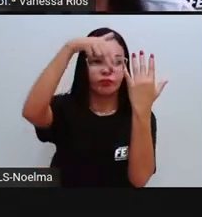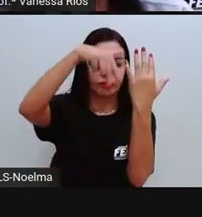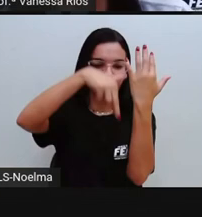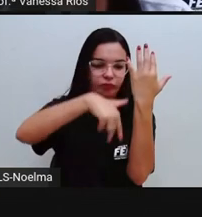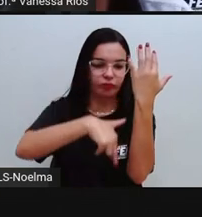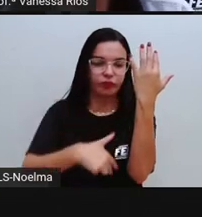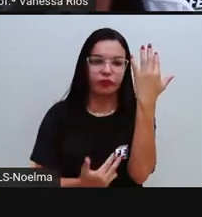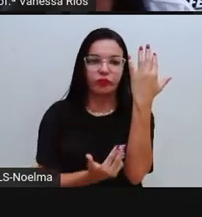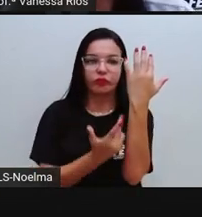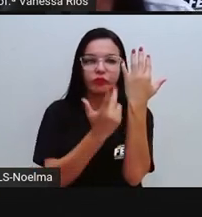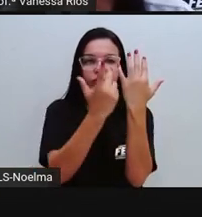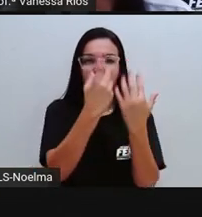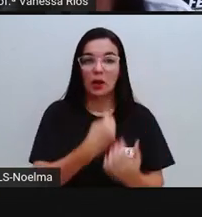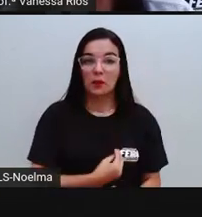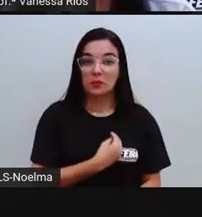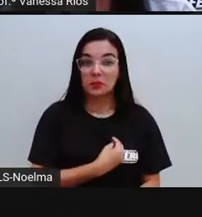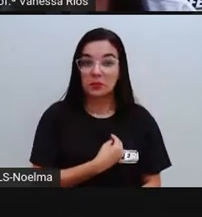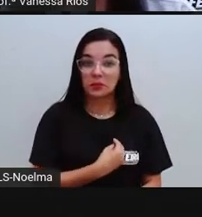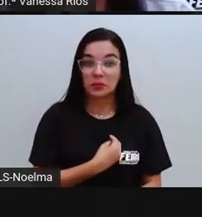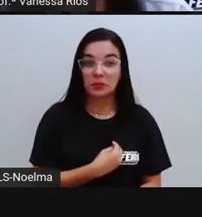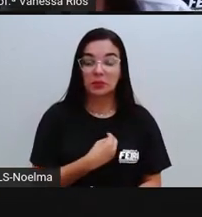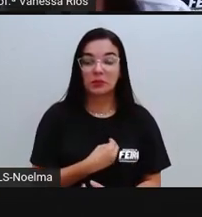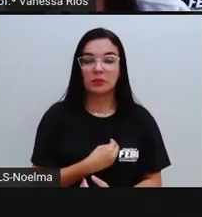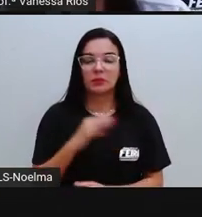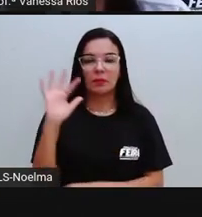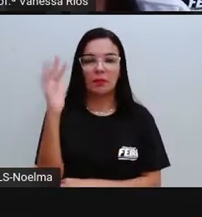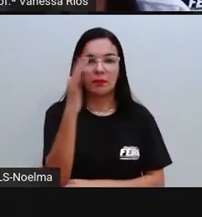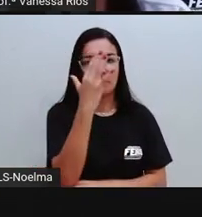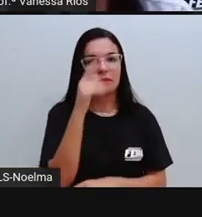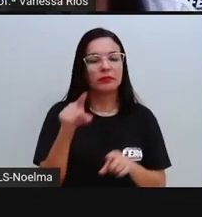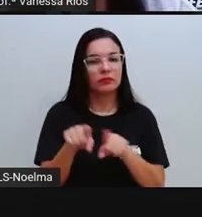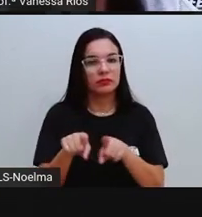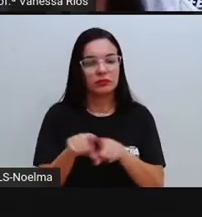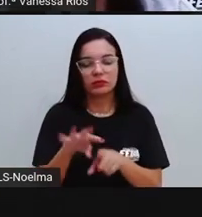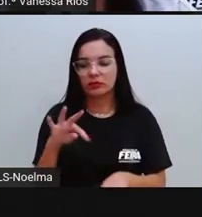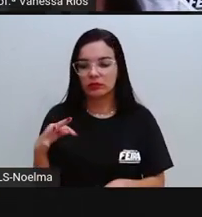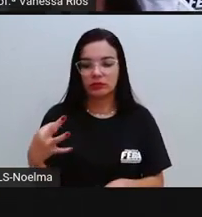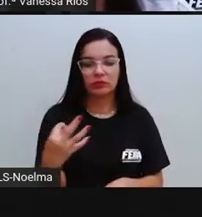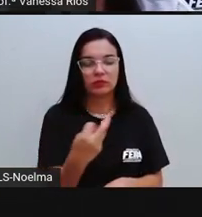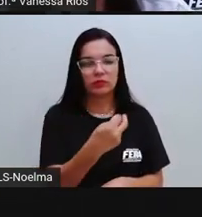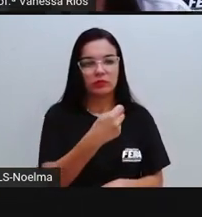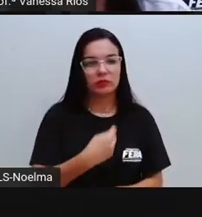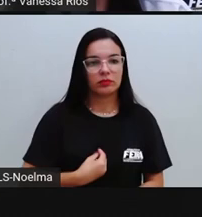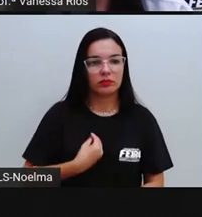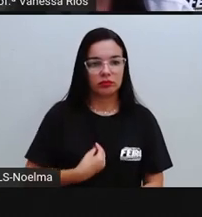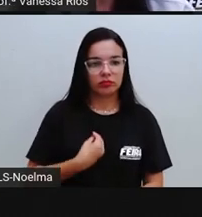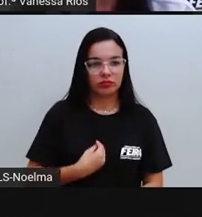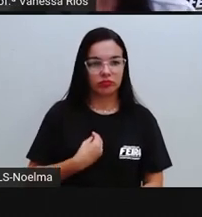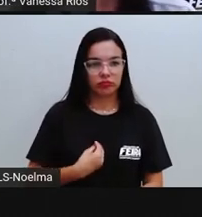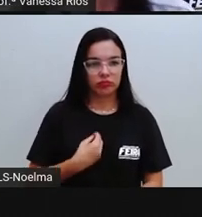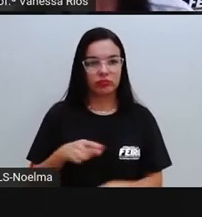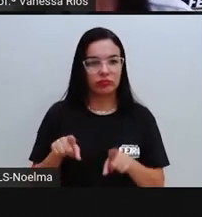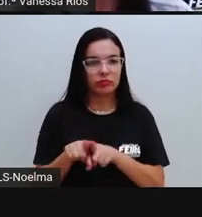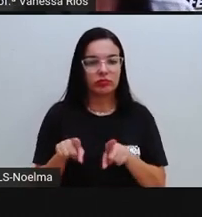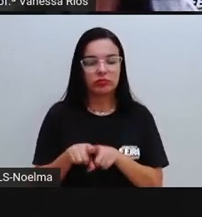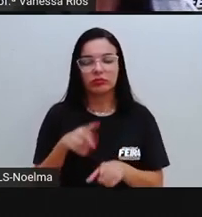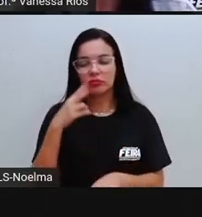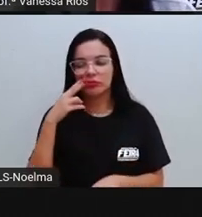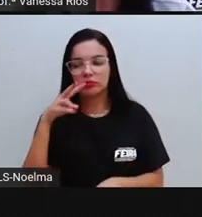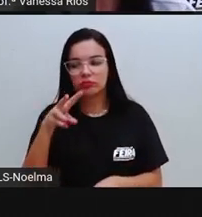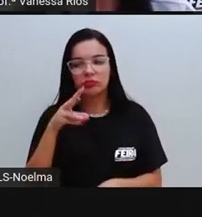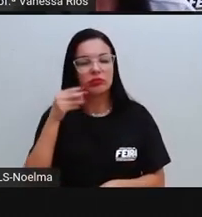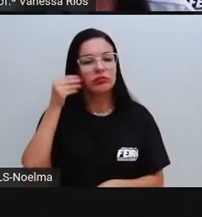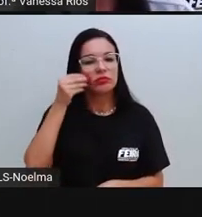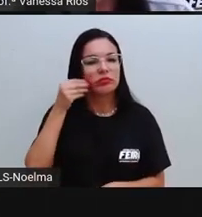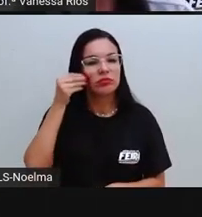sobrevivência, não só das plantas, mas também de todos os seres vivos. E também percebendo a importância dos experimentos e como